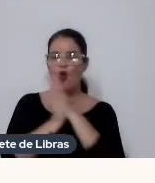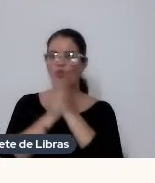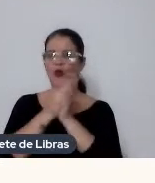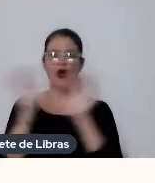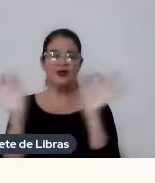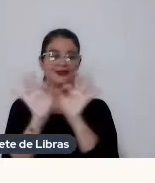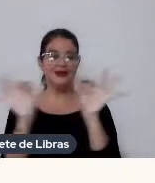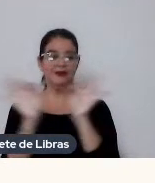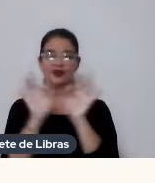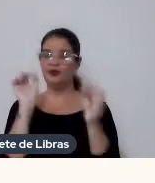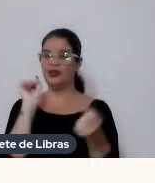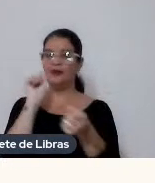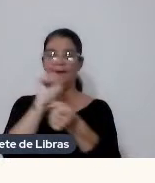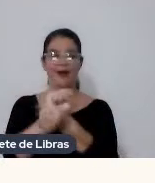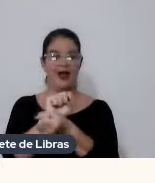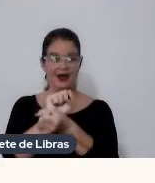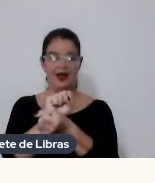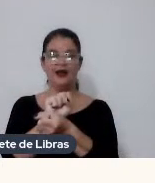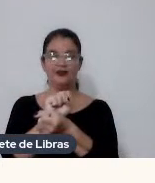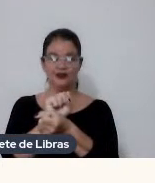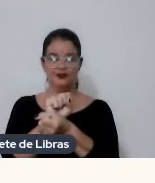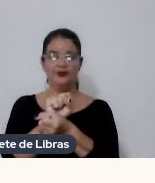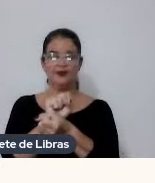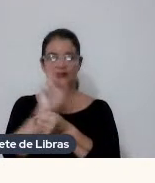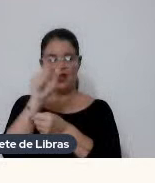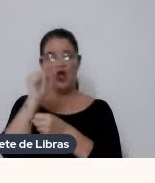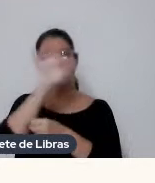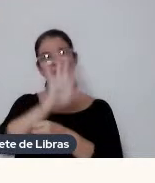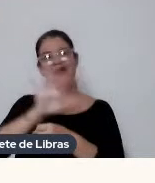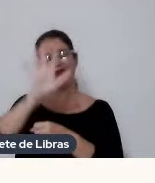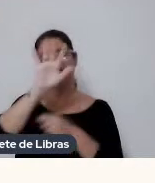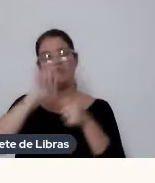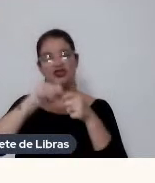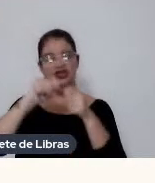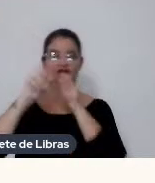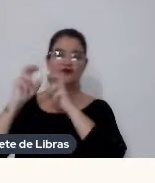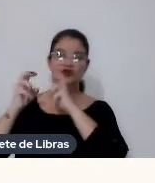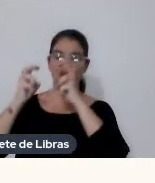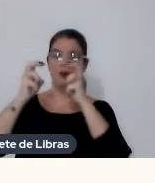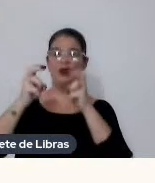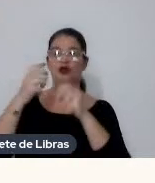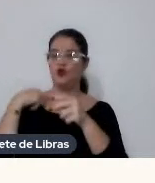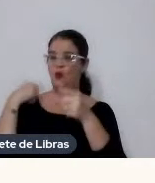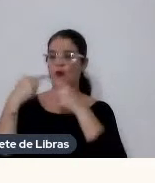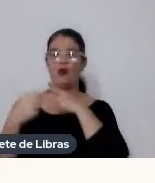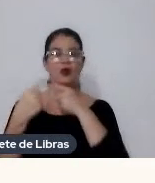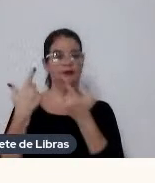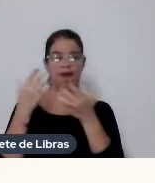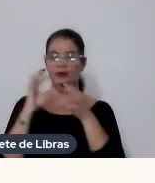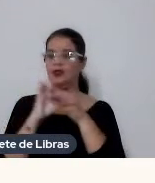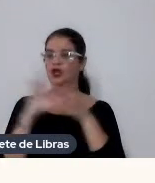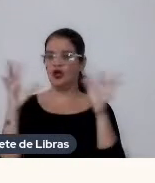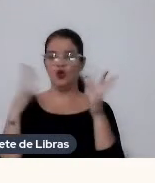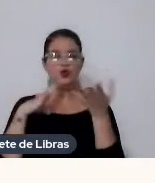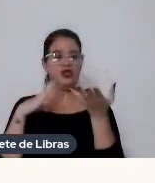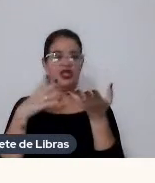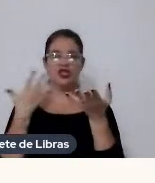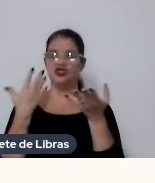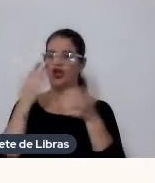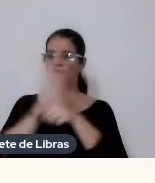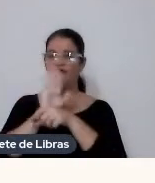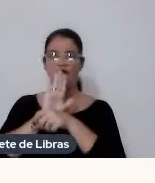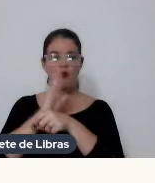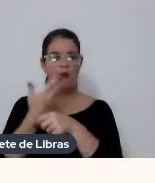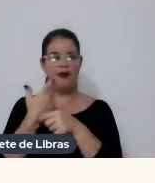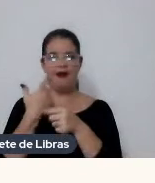Parado Então aqui É uma cena Que a gente fez No metrô Que é proibida Eles não deixam Filmar Sem autorização Mas